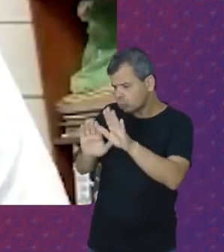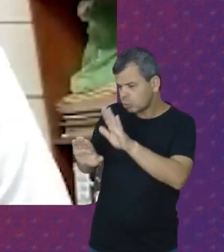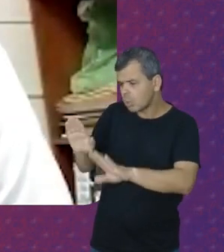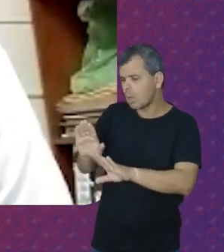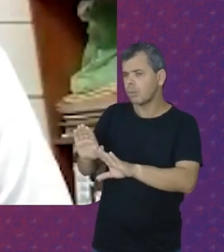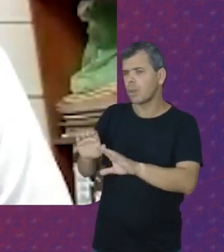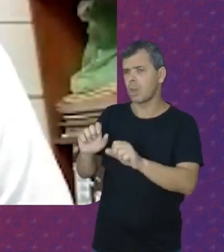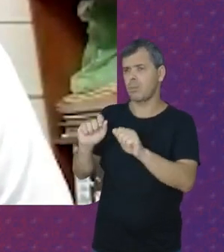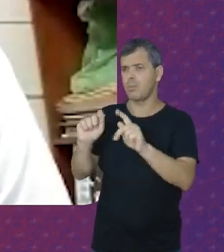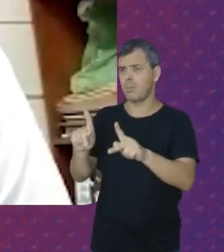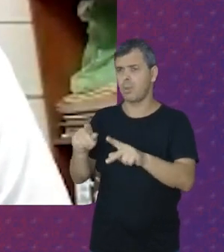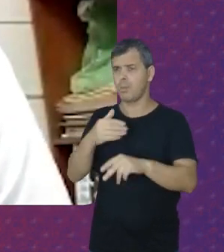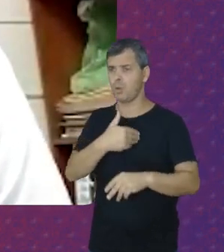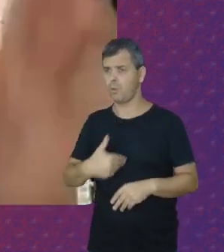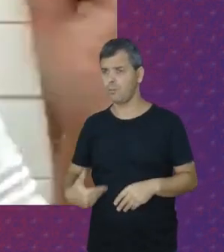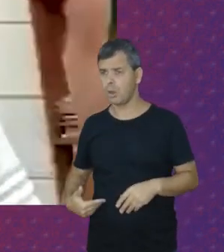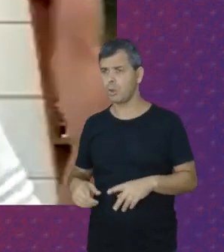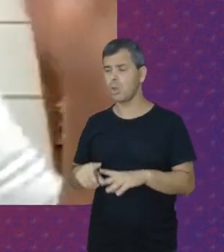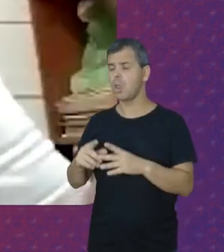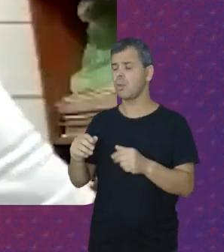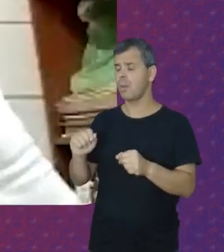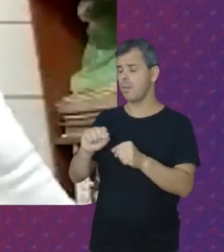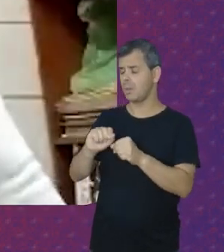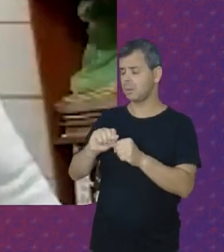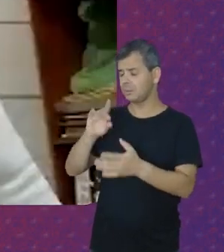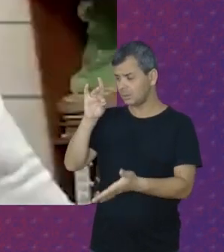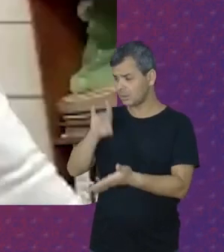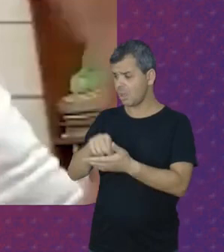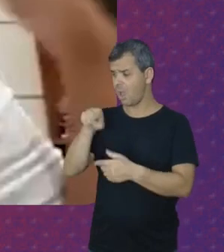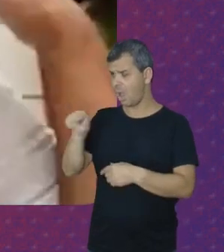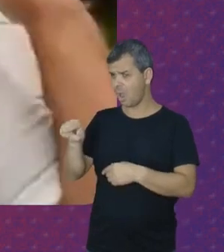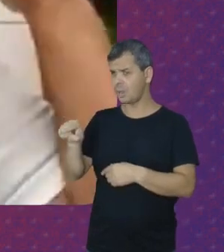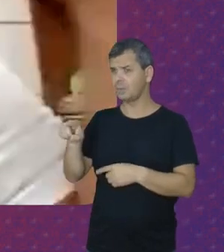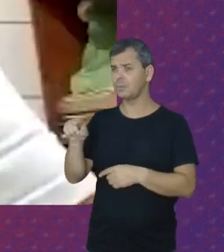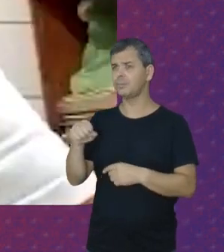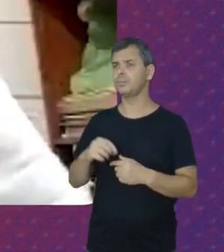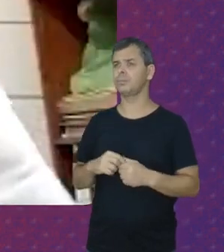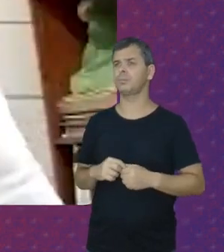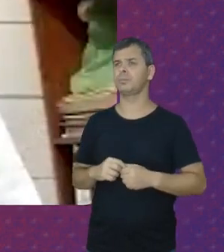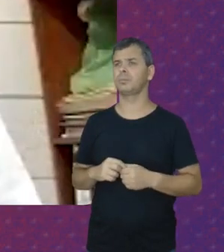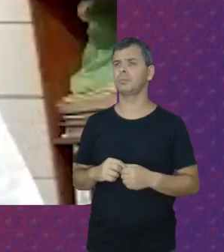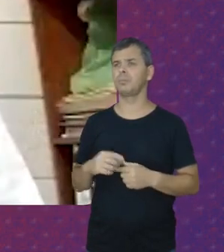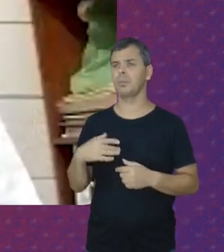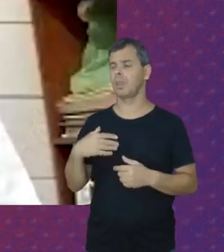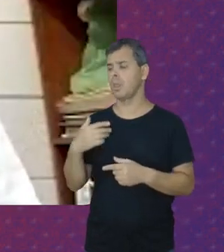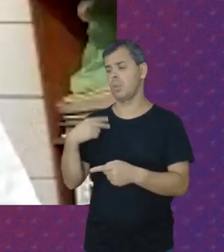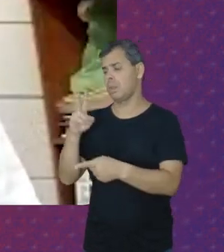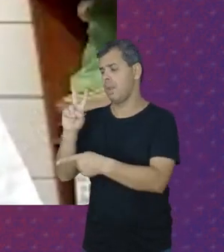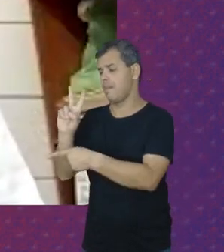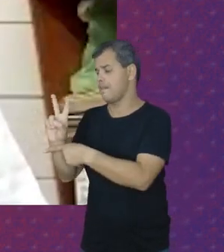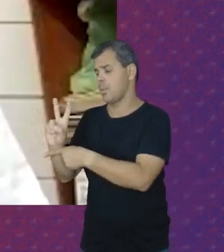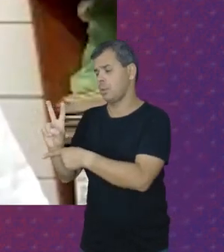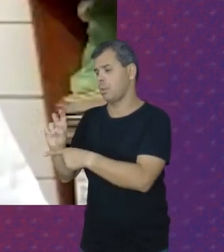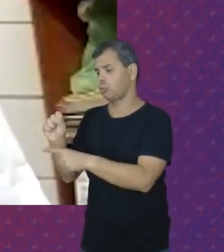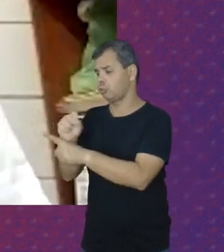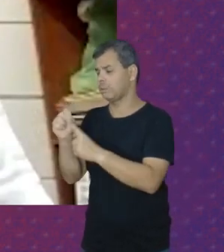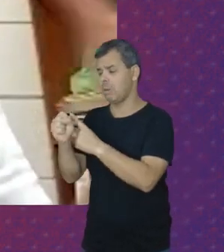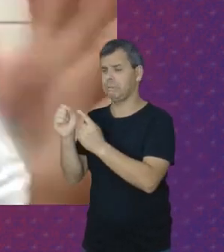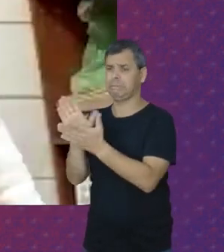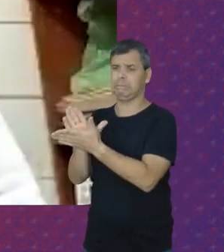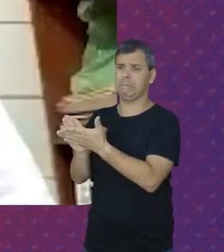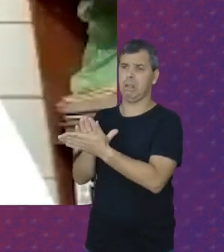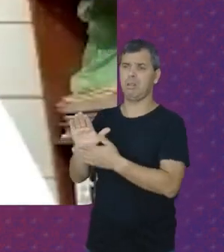Porque se o empregador Não recolhia Com certeza Essas crianças Estão Sem nenhuma Proteção Social Então